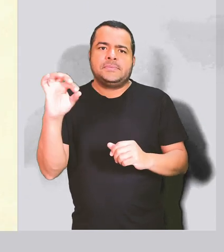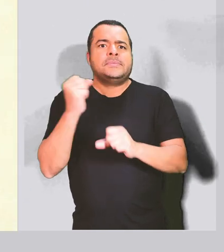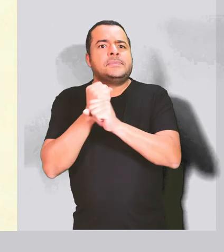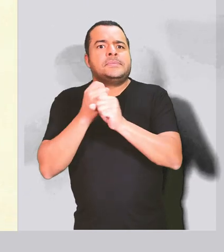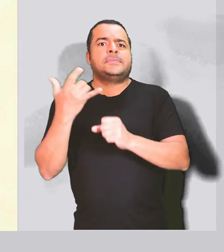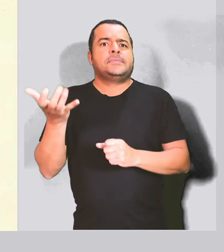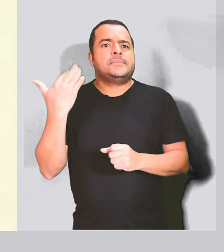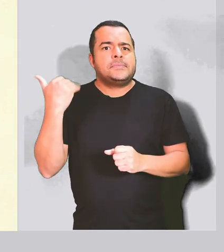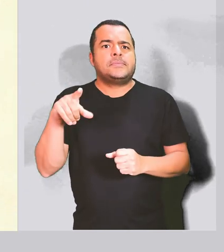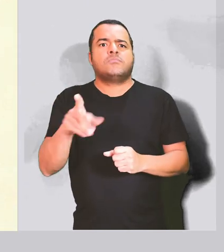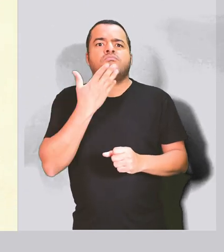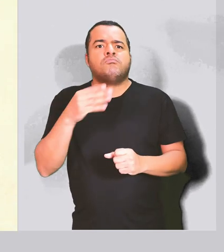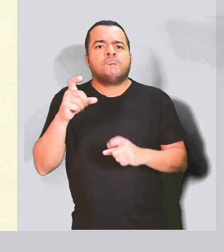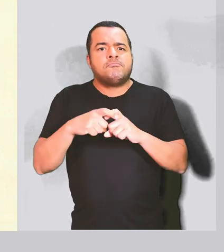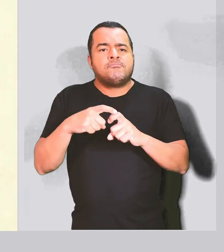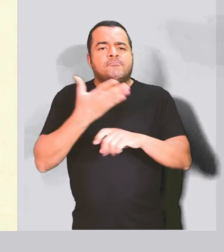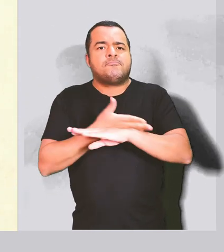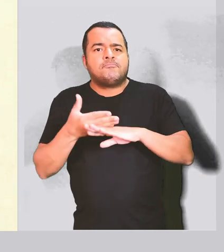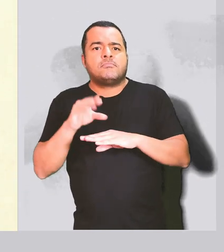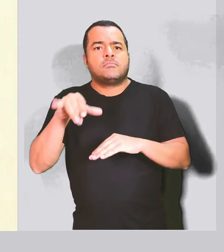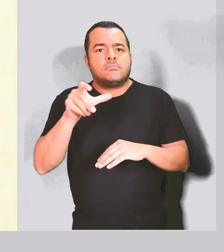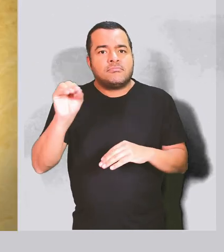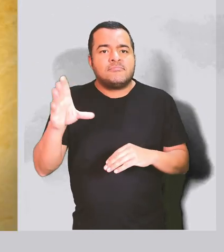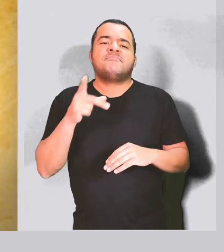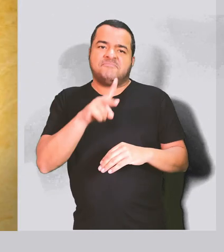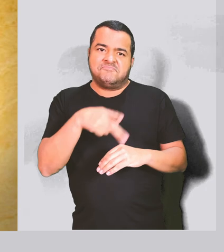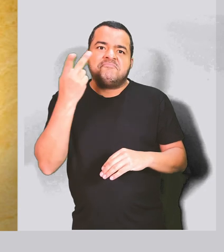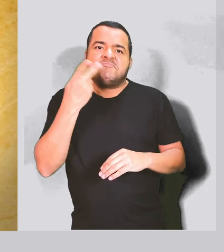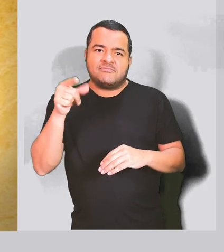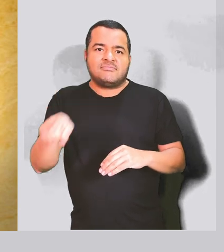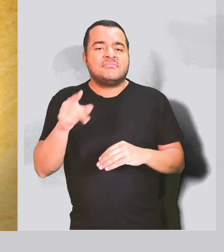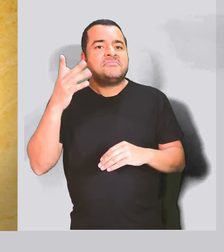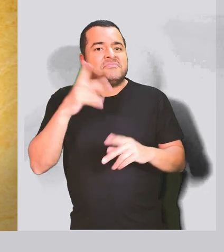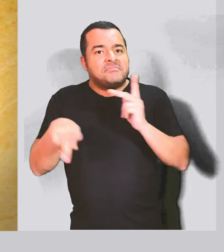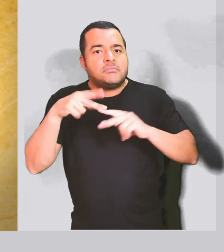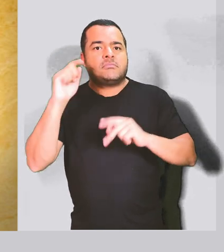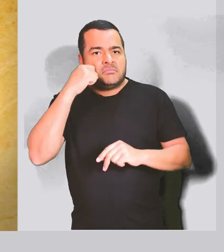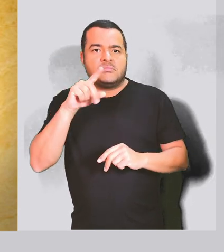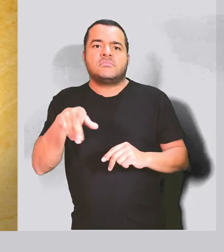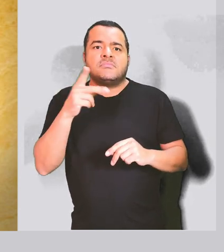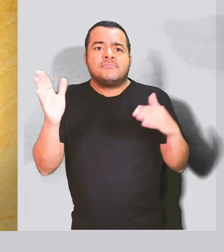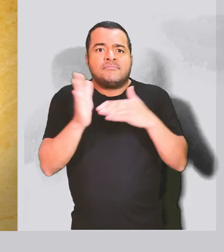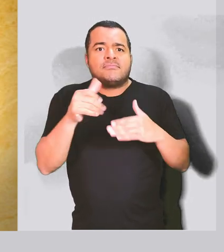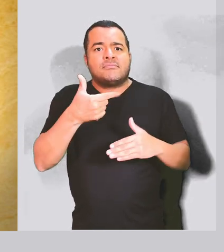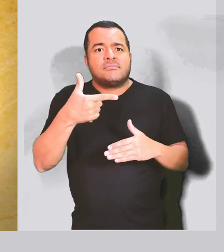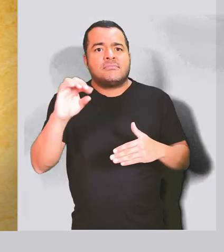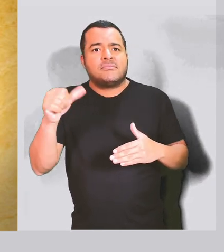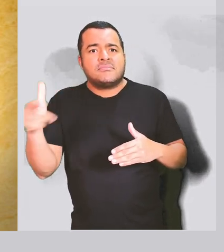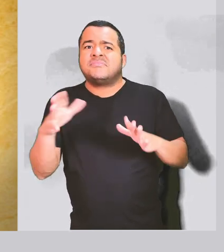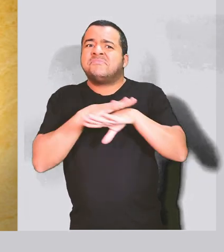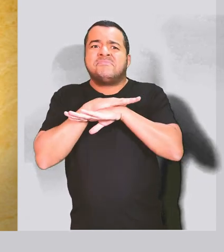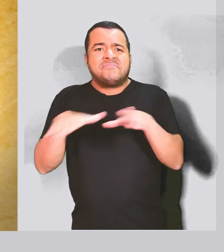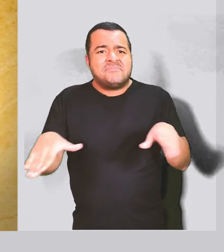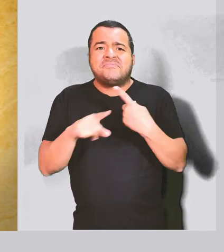100 anos atrás, o médico branco João Batista de Lacerda, num evento internacional, afirmou que a população negra no Brasil seria extinta até 2011,